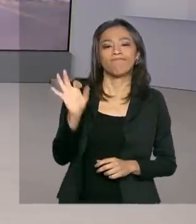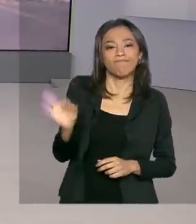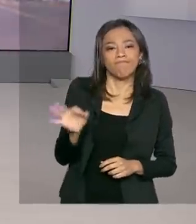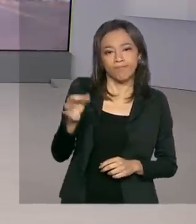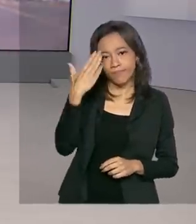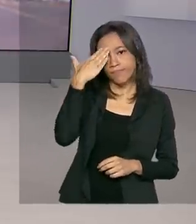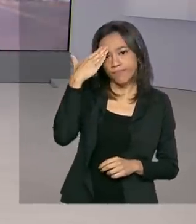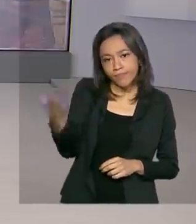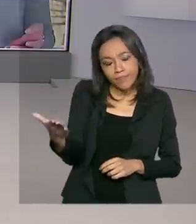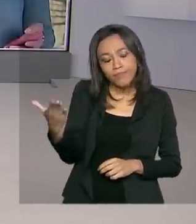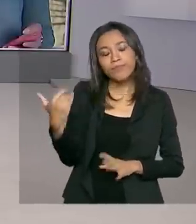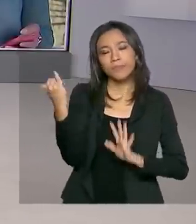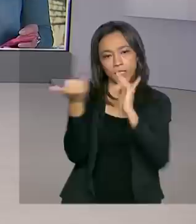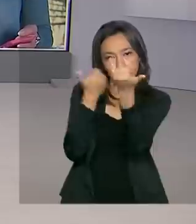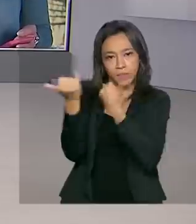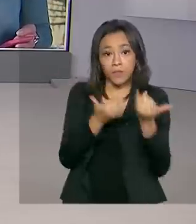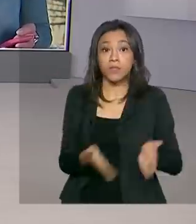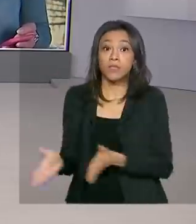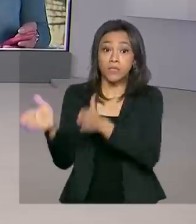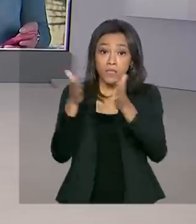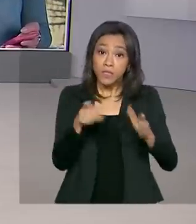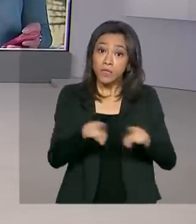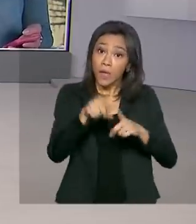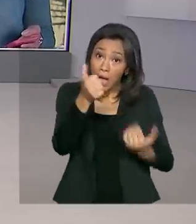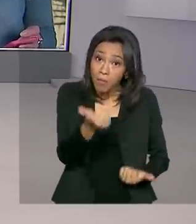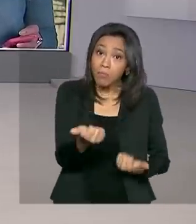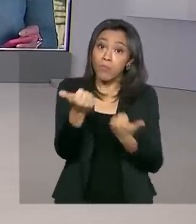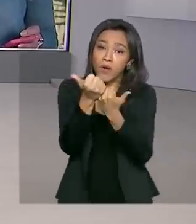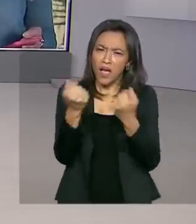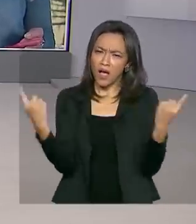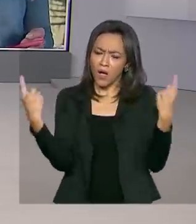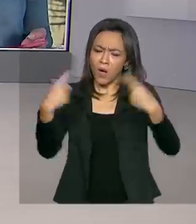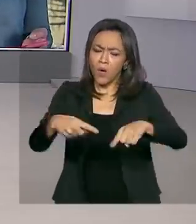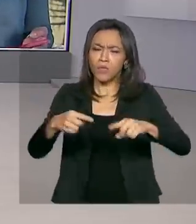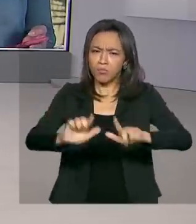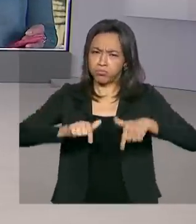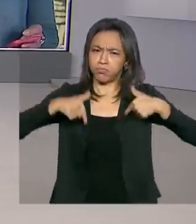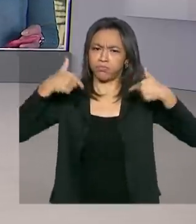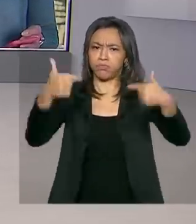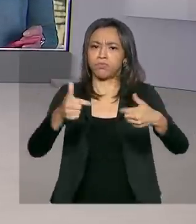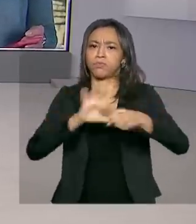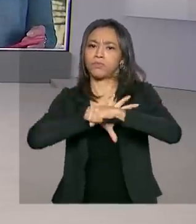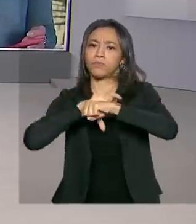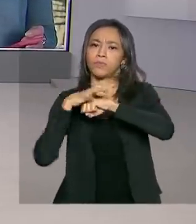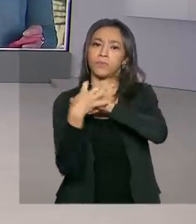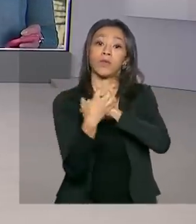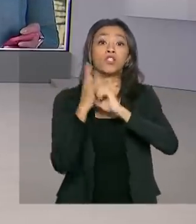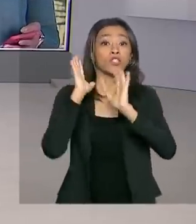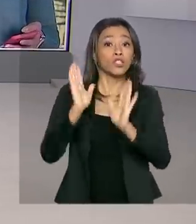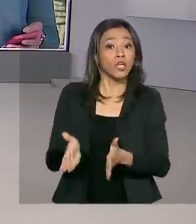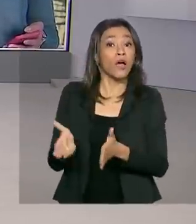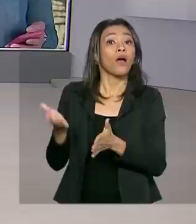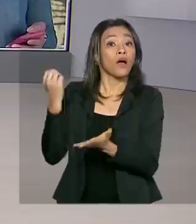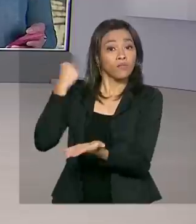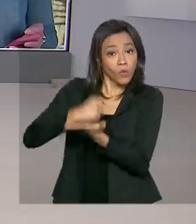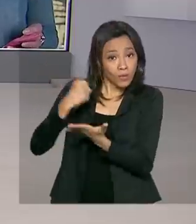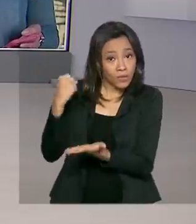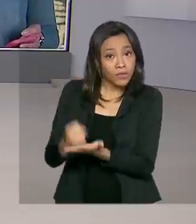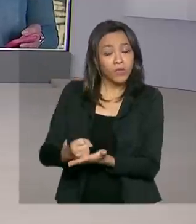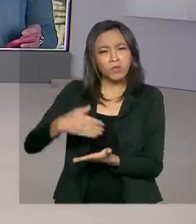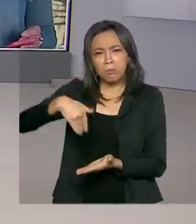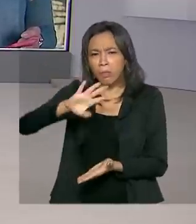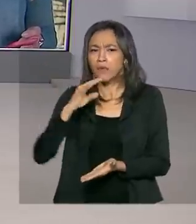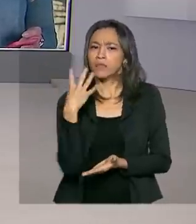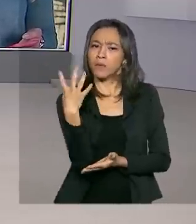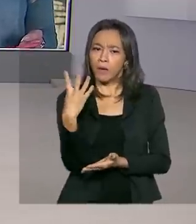Obrigada pelas suas informações. E olha, para reforçar o enfrentamento ao novo coronavírus, foi autorizada a contratação de mais de 4 mil